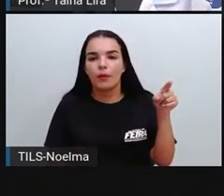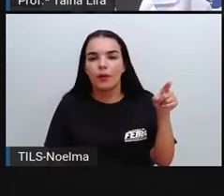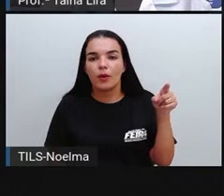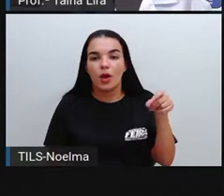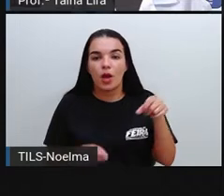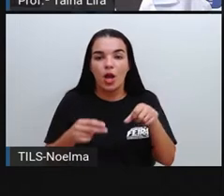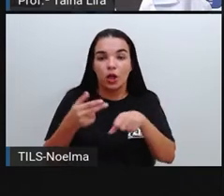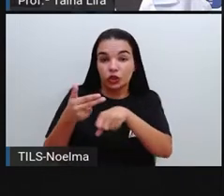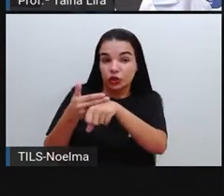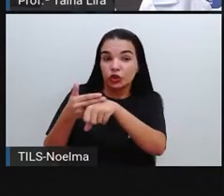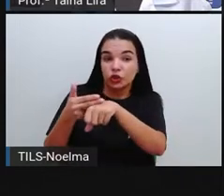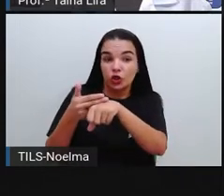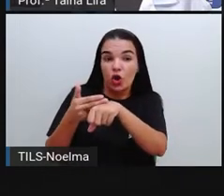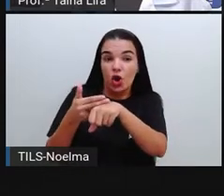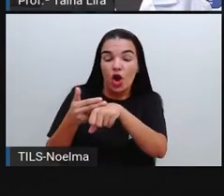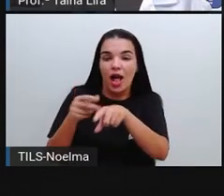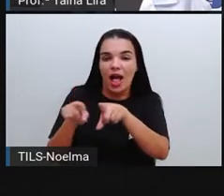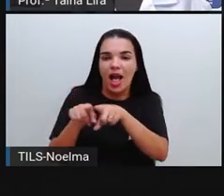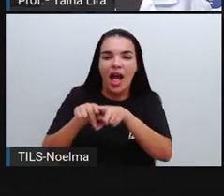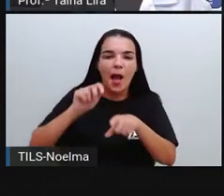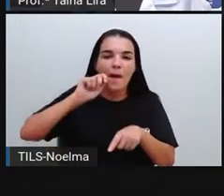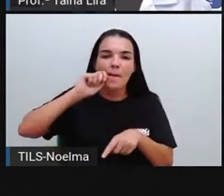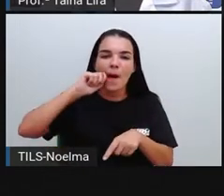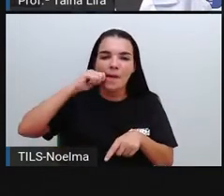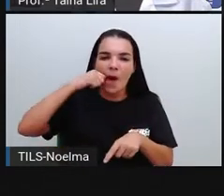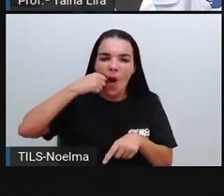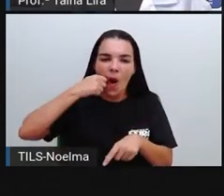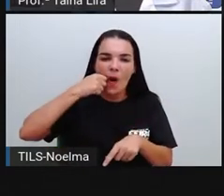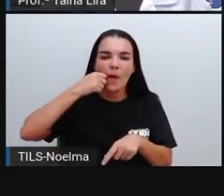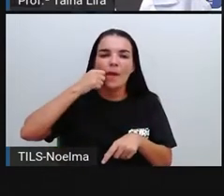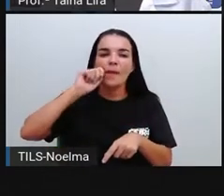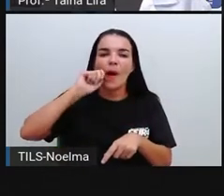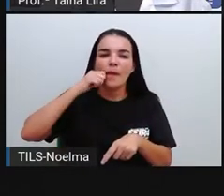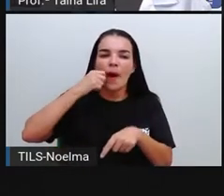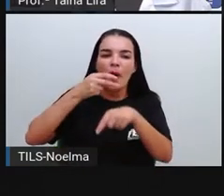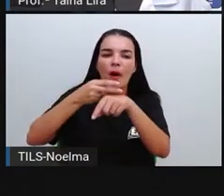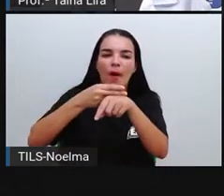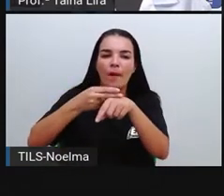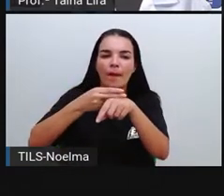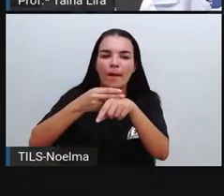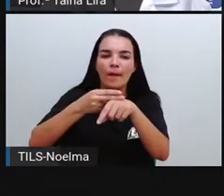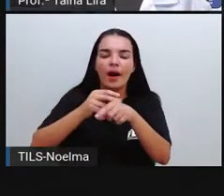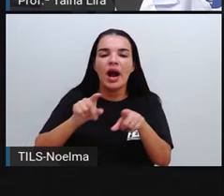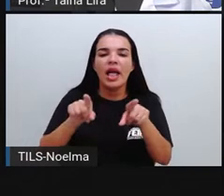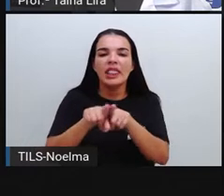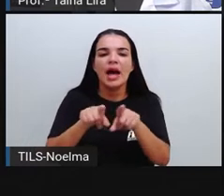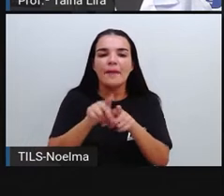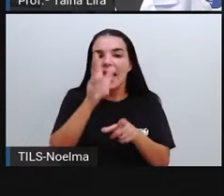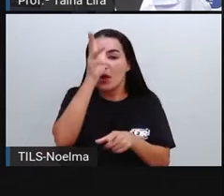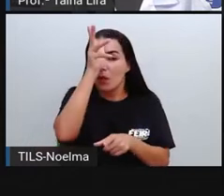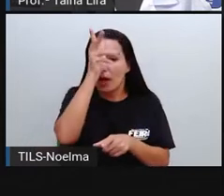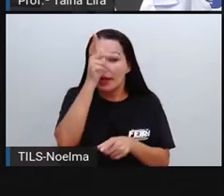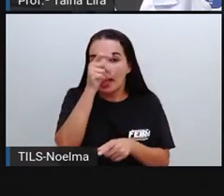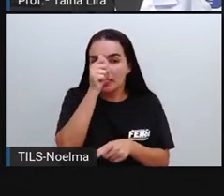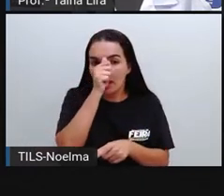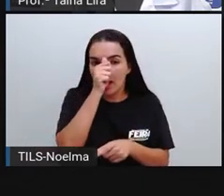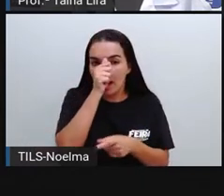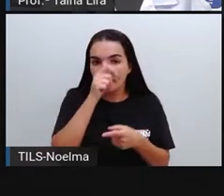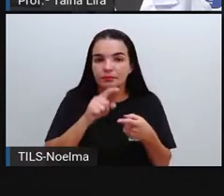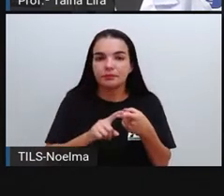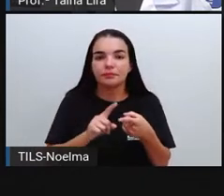O chocolate ali, né? Olha lá, a caixa de chocolate, o refrigerante,